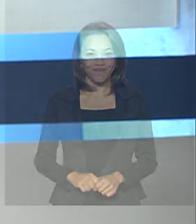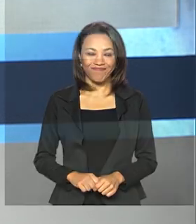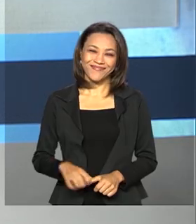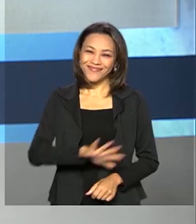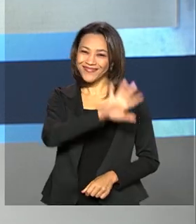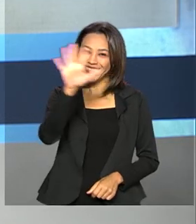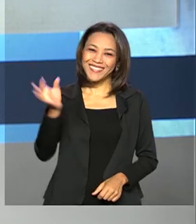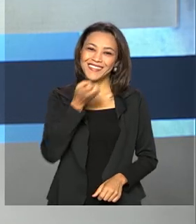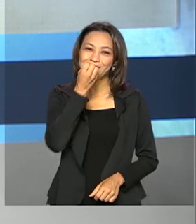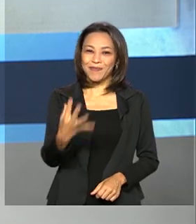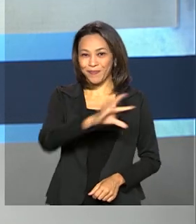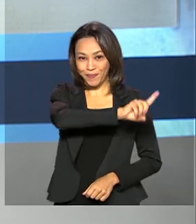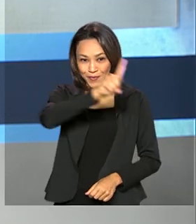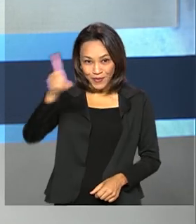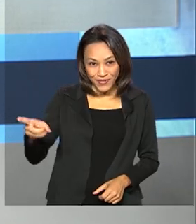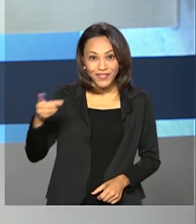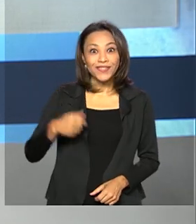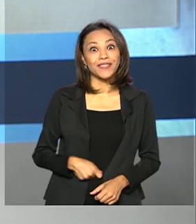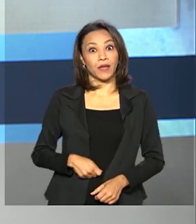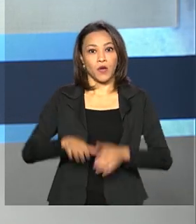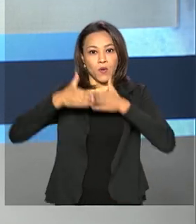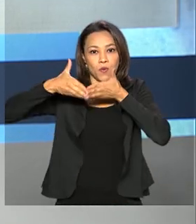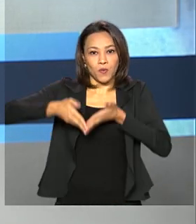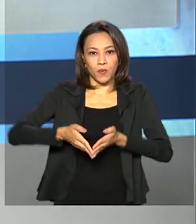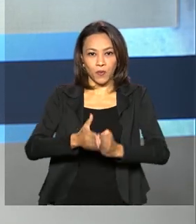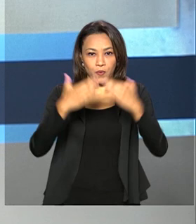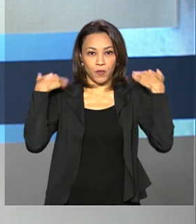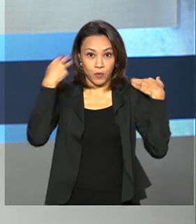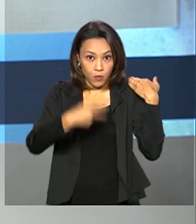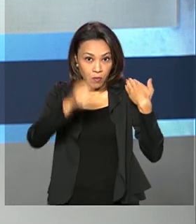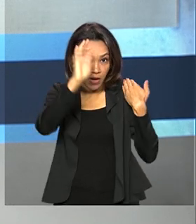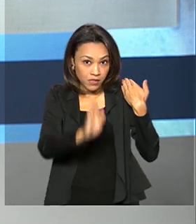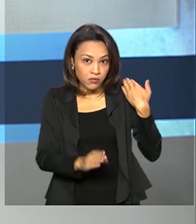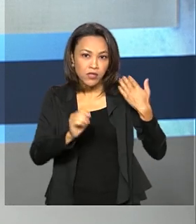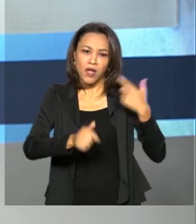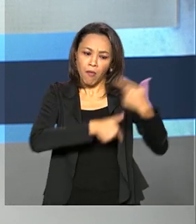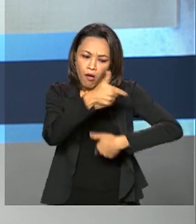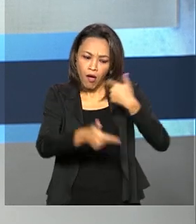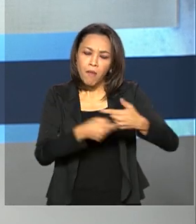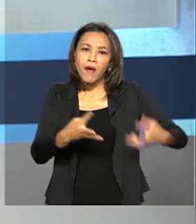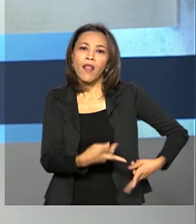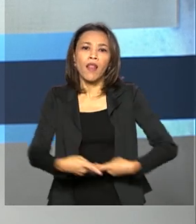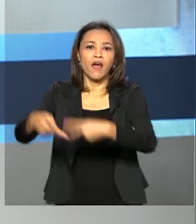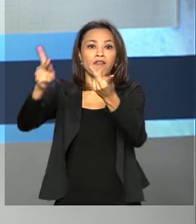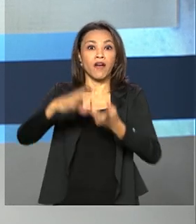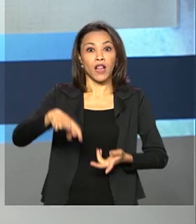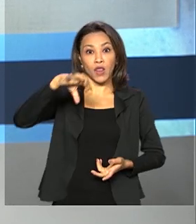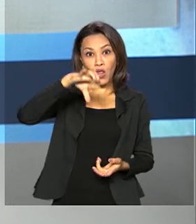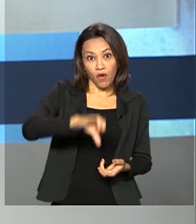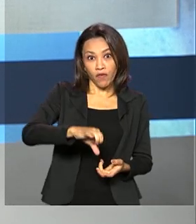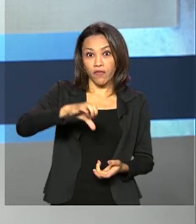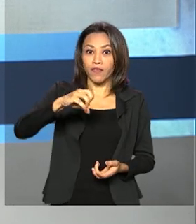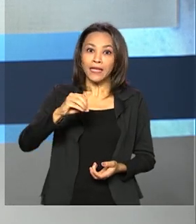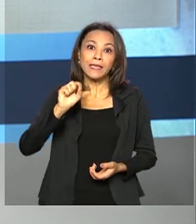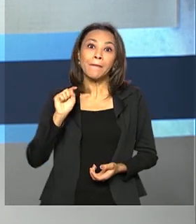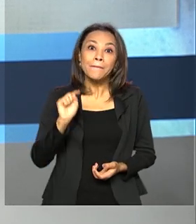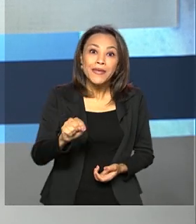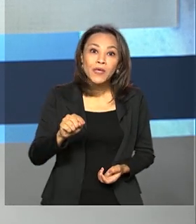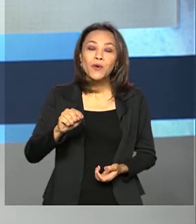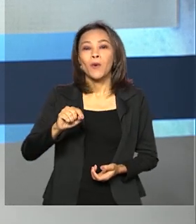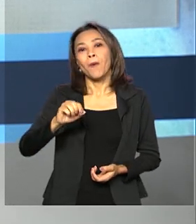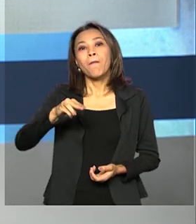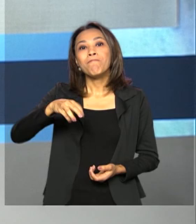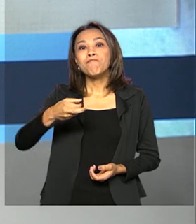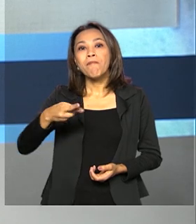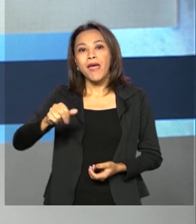Olá, bom dia! A Marinha Brasileira está fazendo operação para levar 90 mil metros cúbicos de oxigênio a Manaus.